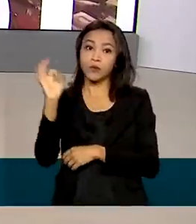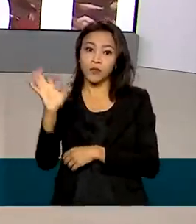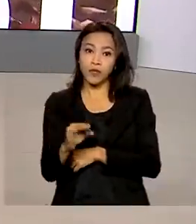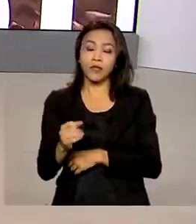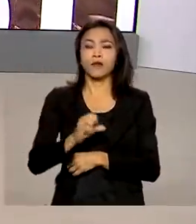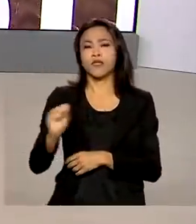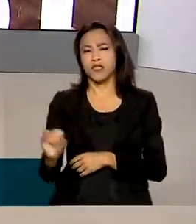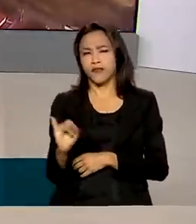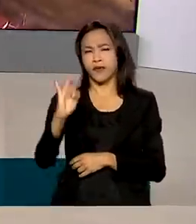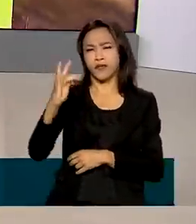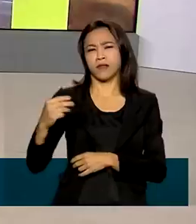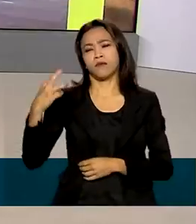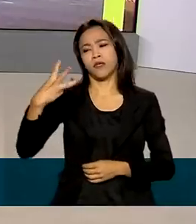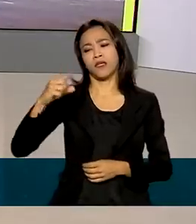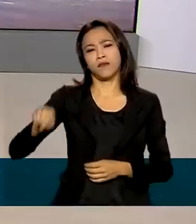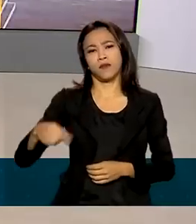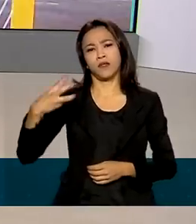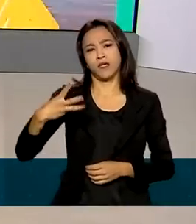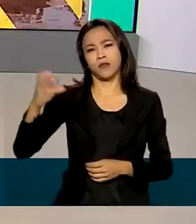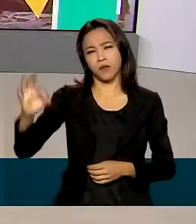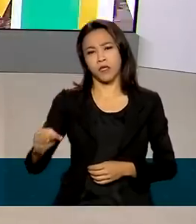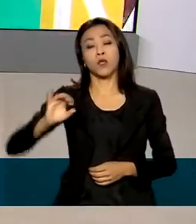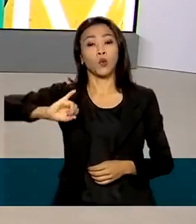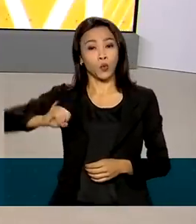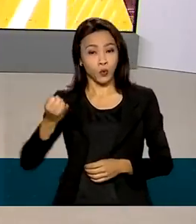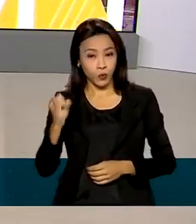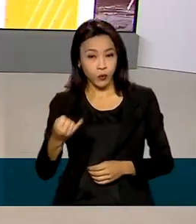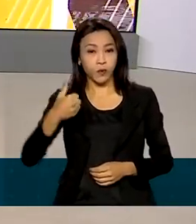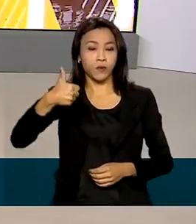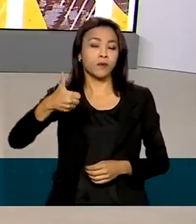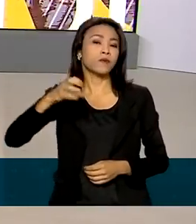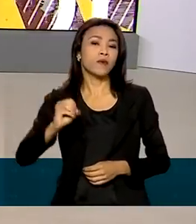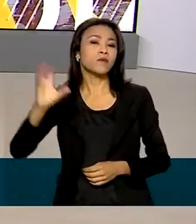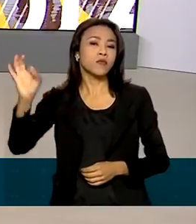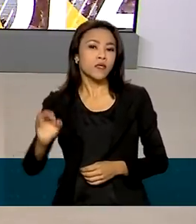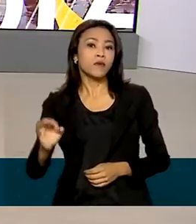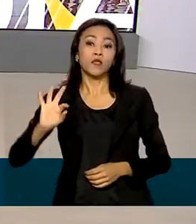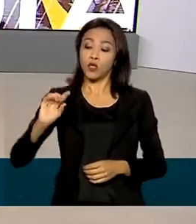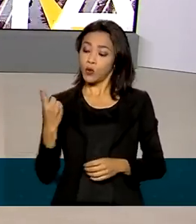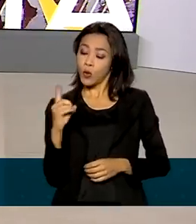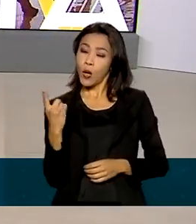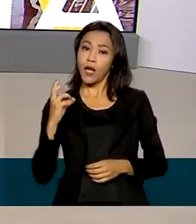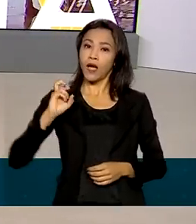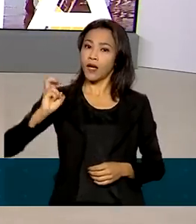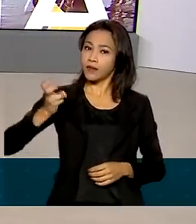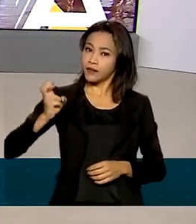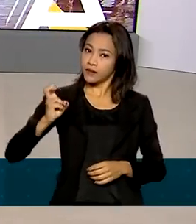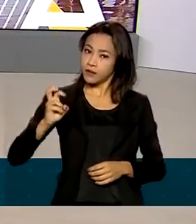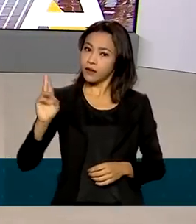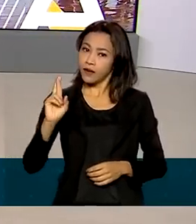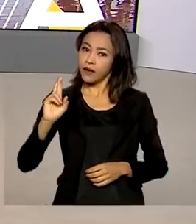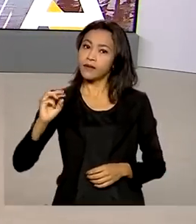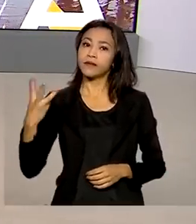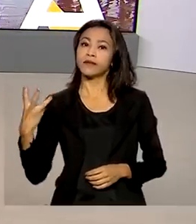,3%, taxa básica de juros de 10% e dólar a R$,30.